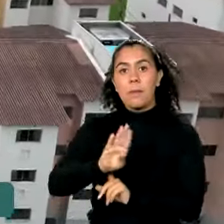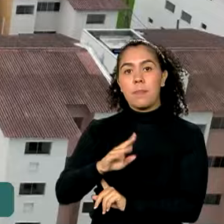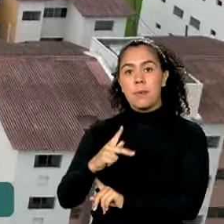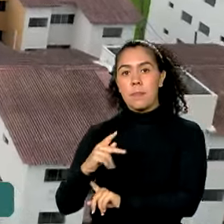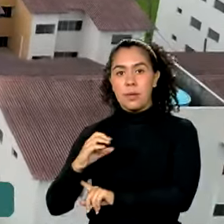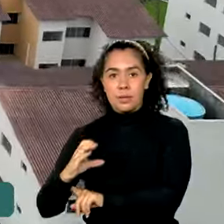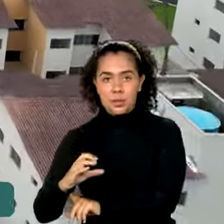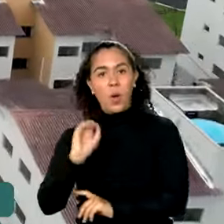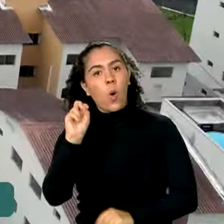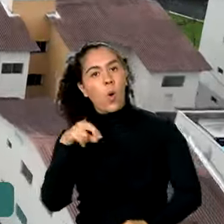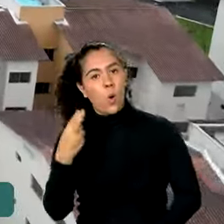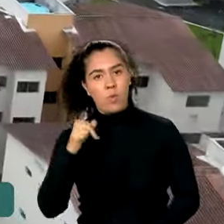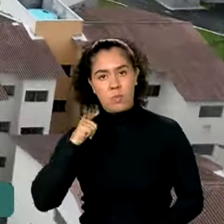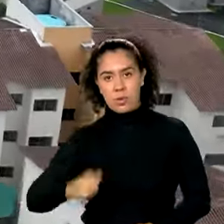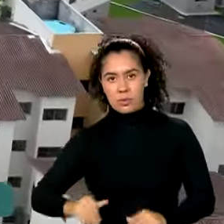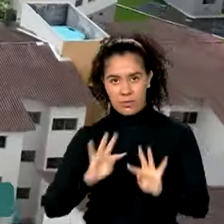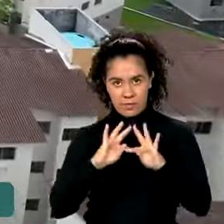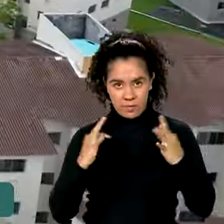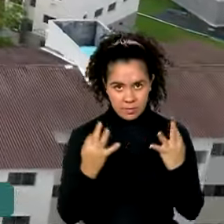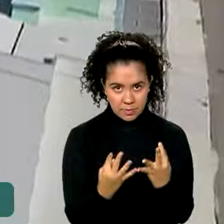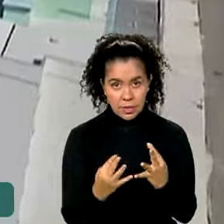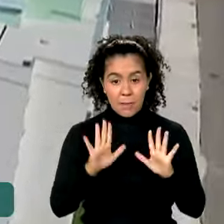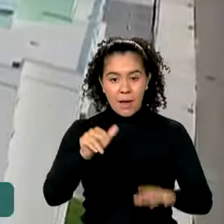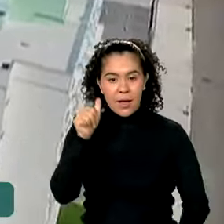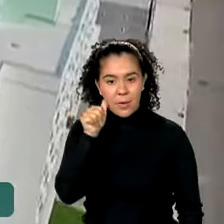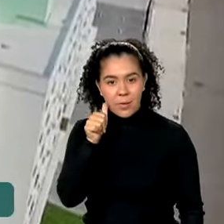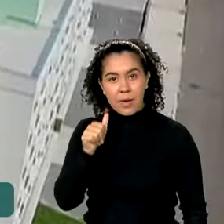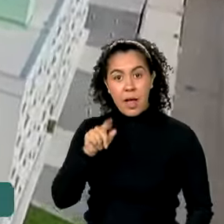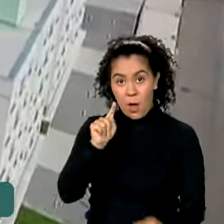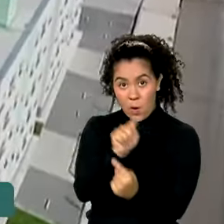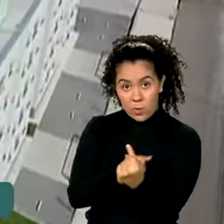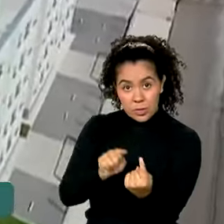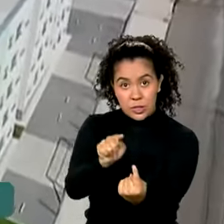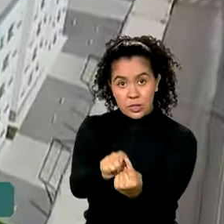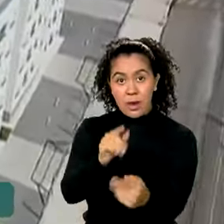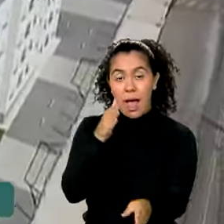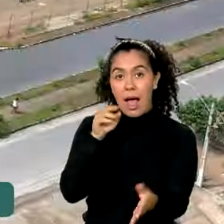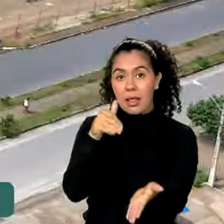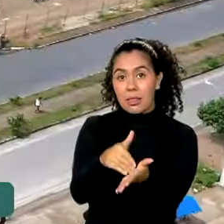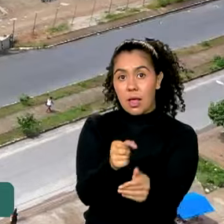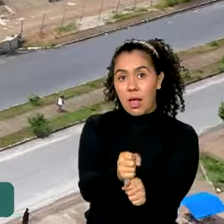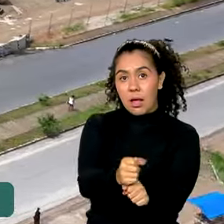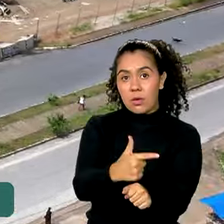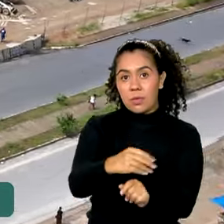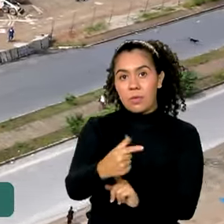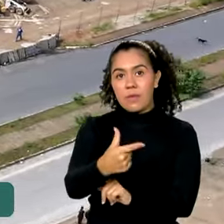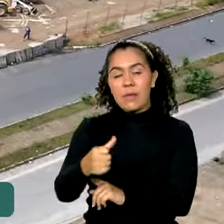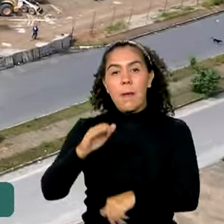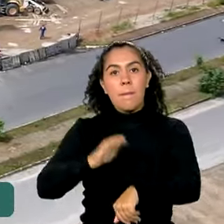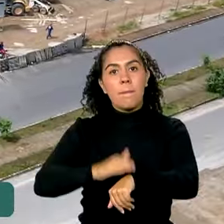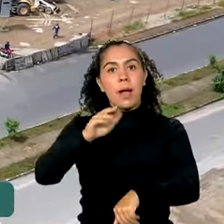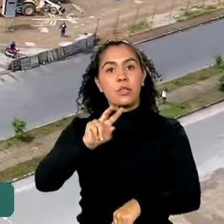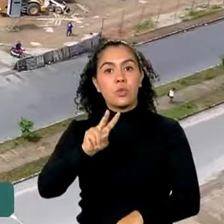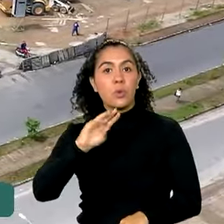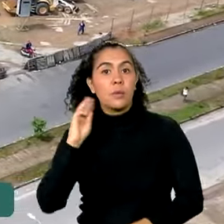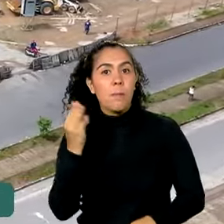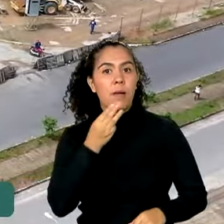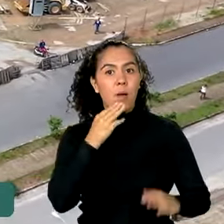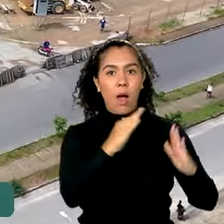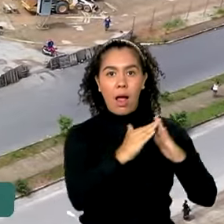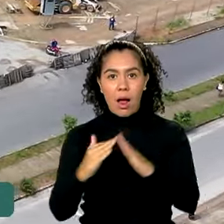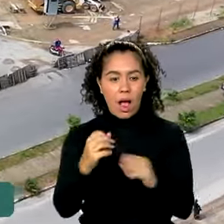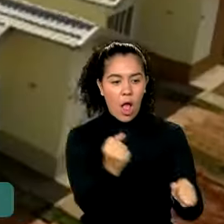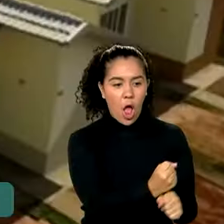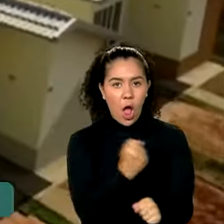continuada ou bolsa-família a meta é que até 2026 mais de 2 milhões de moradias sejam